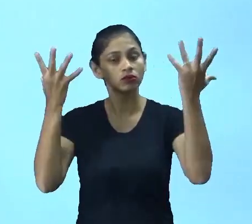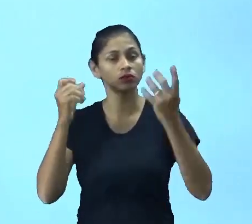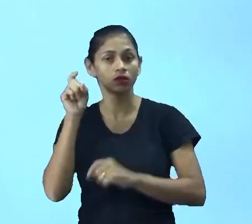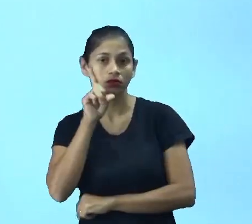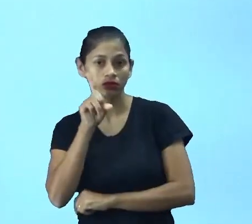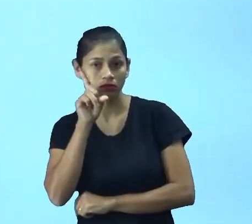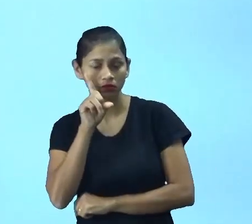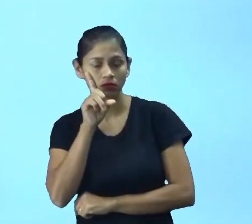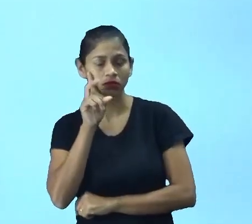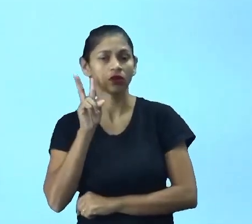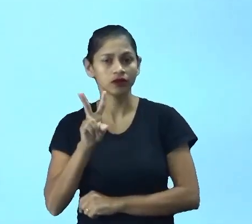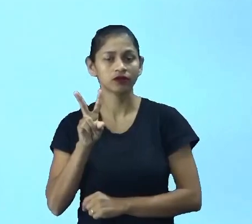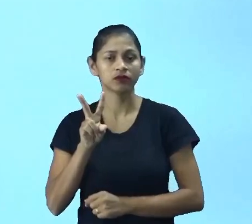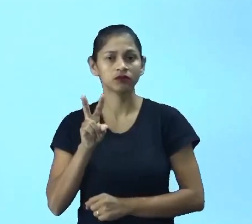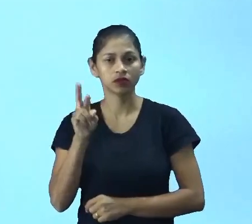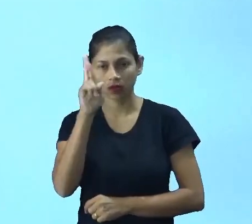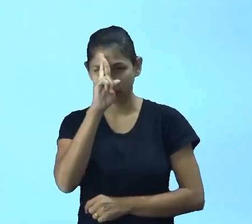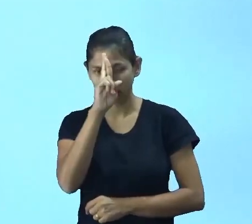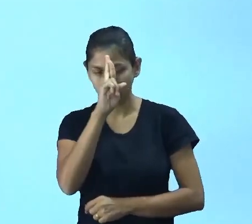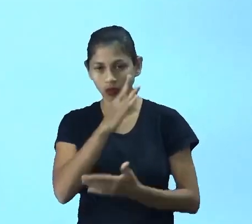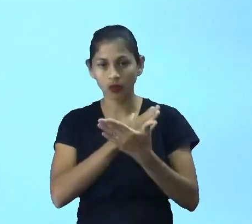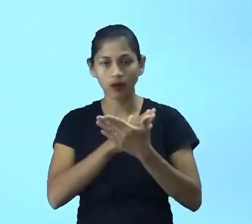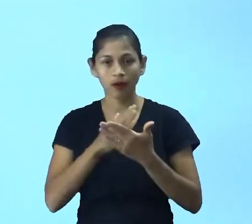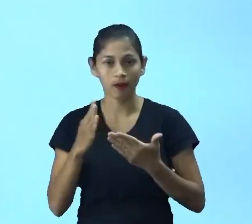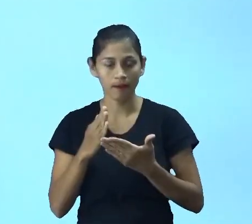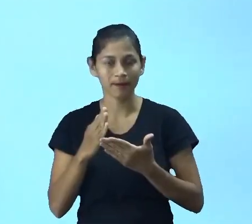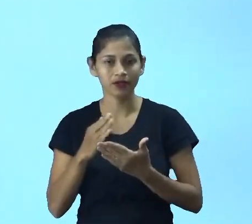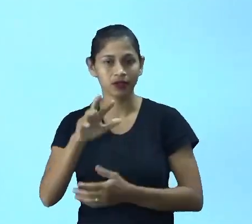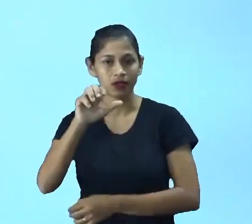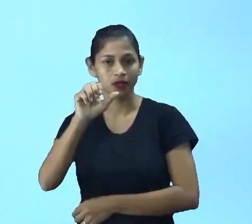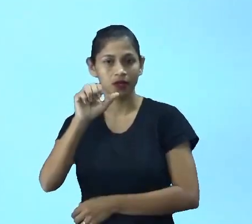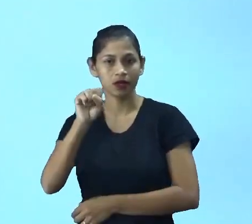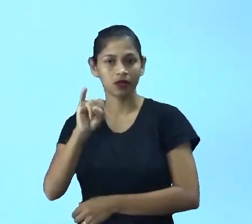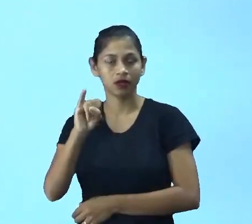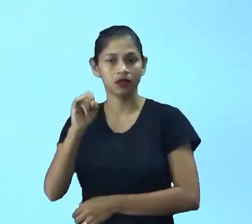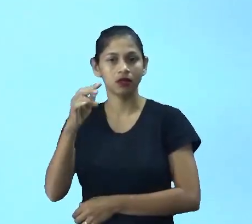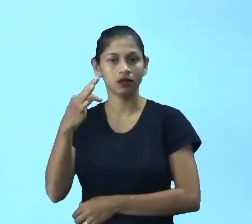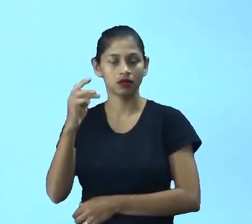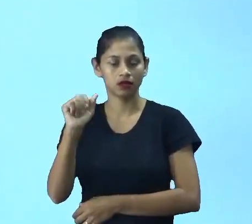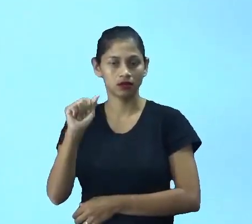aí que a história aí começa na Itália, ok?